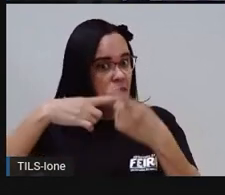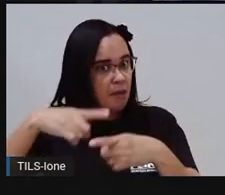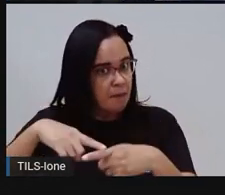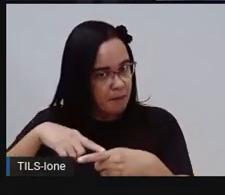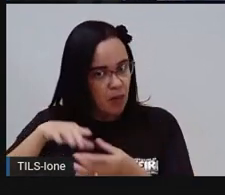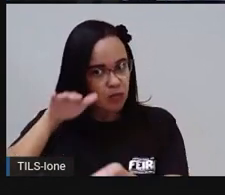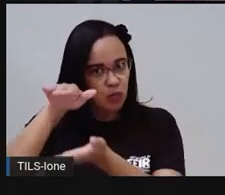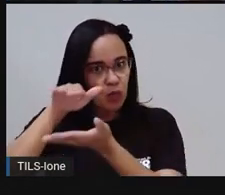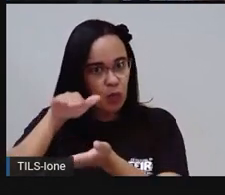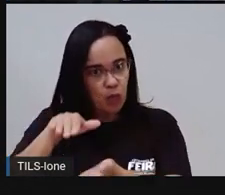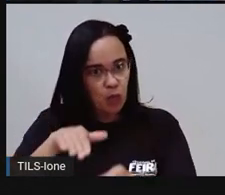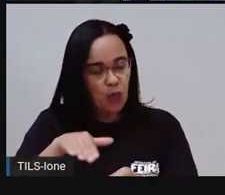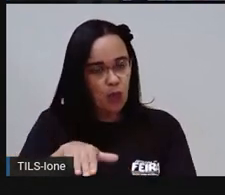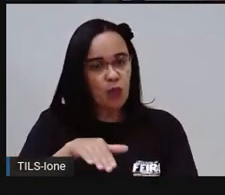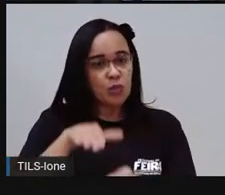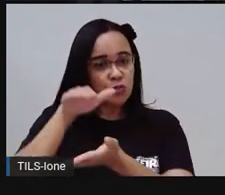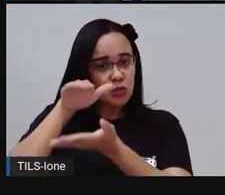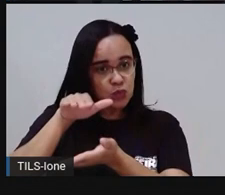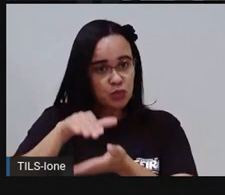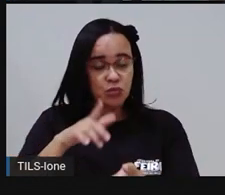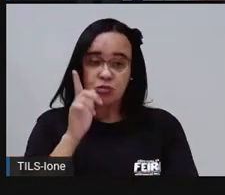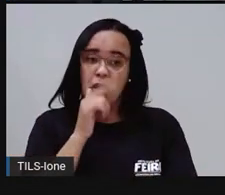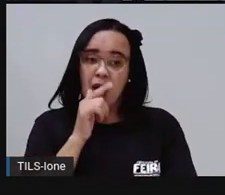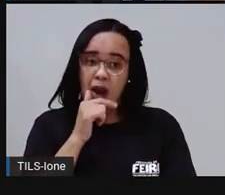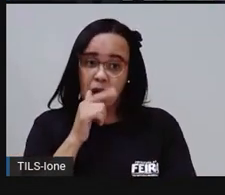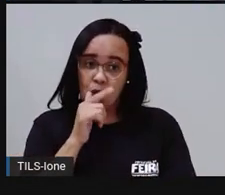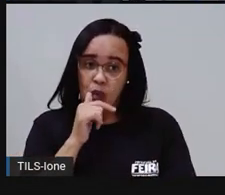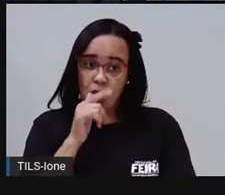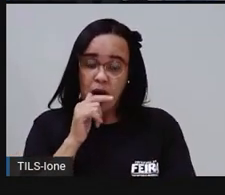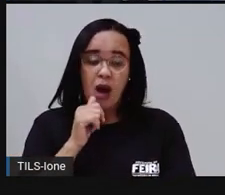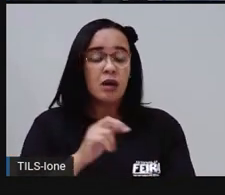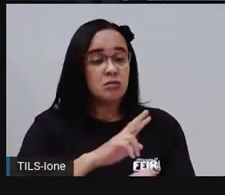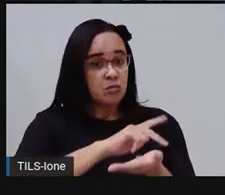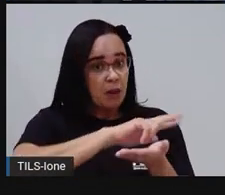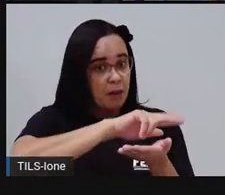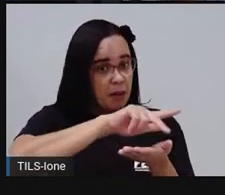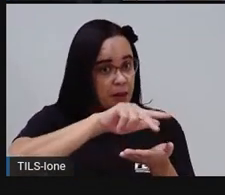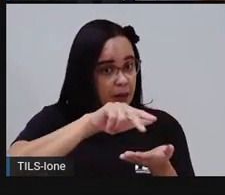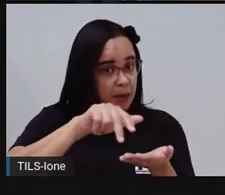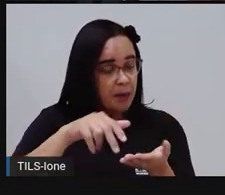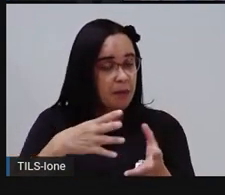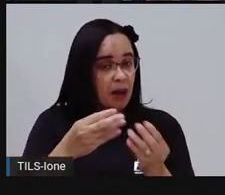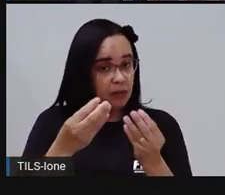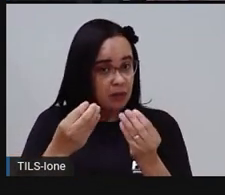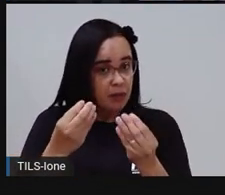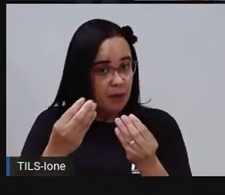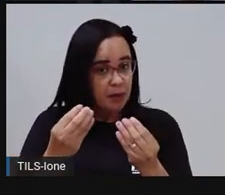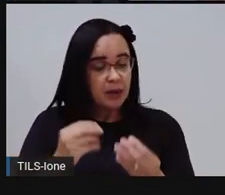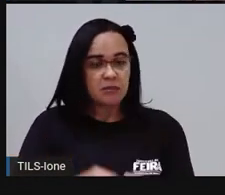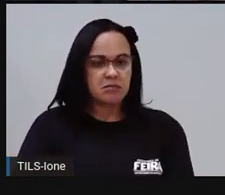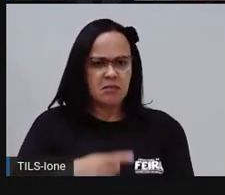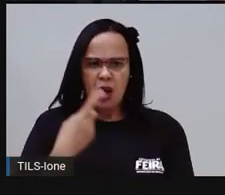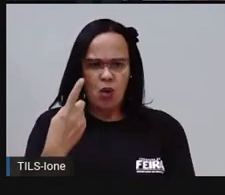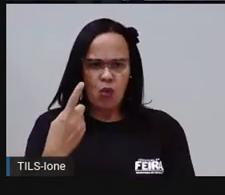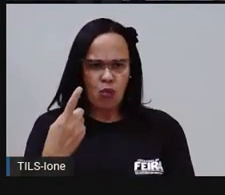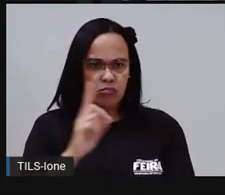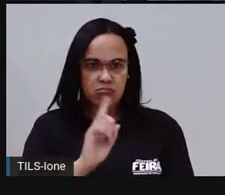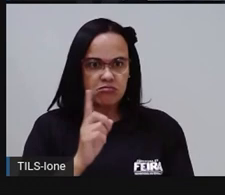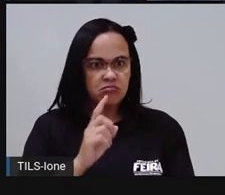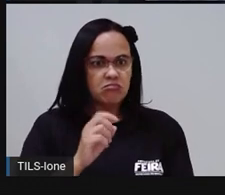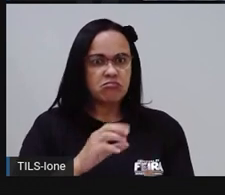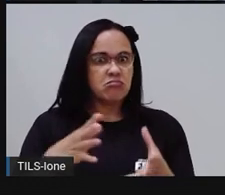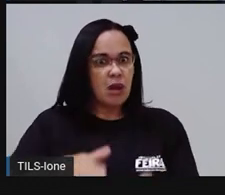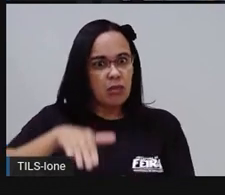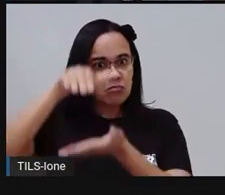enxaguando em blocos, com várias quantidades, né? Não enxaguar um de cada vez, porque isso também